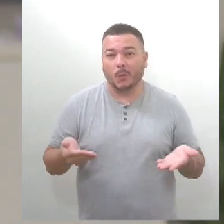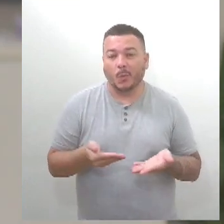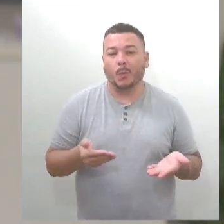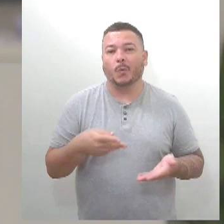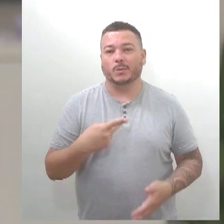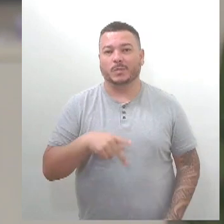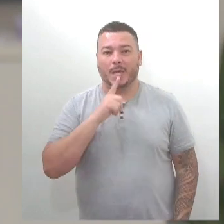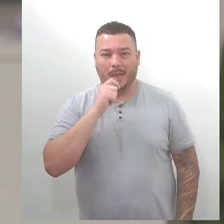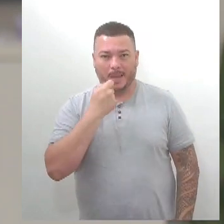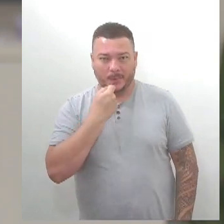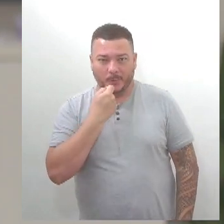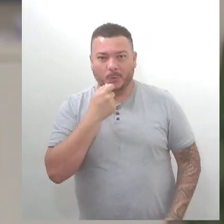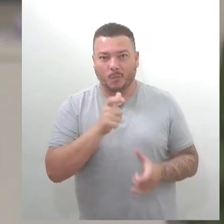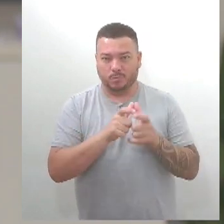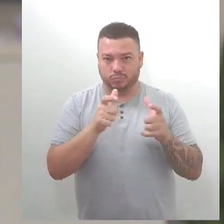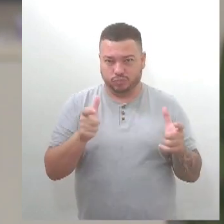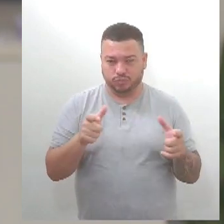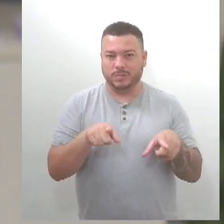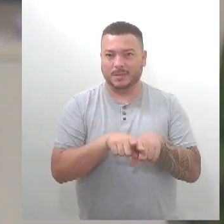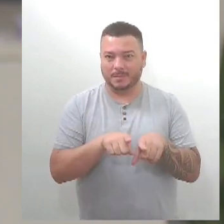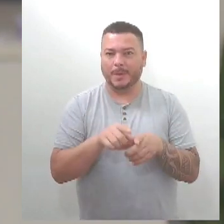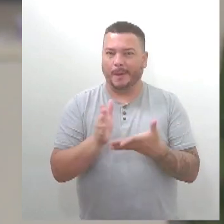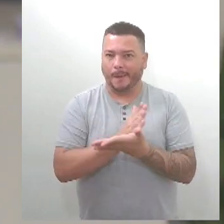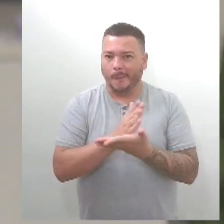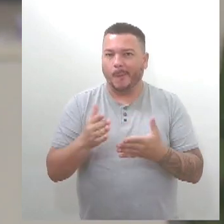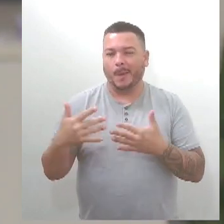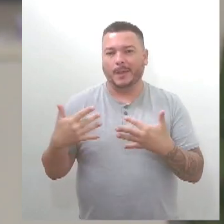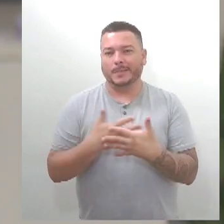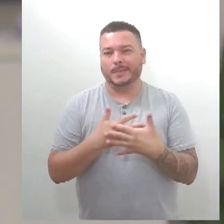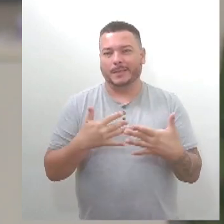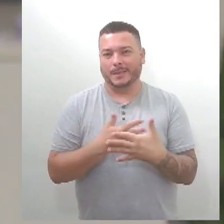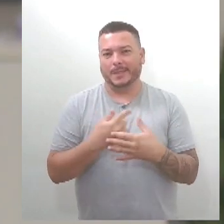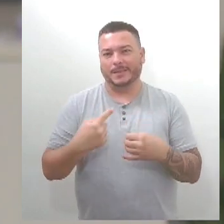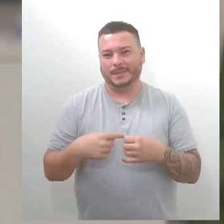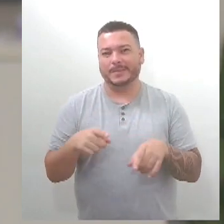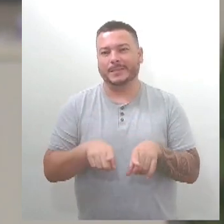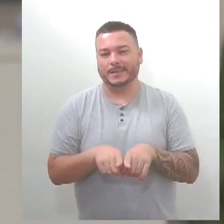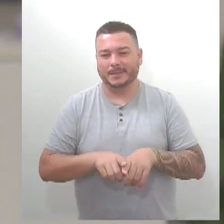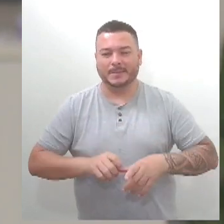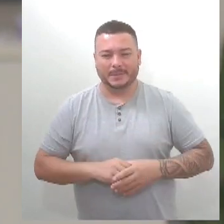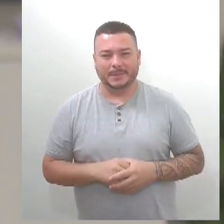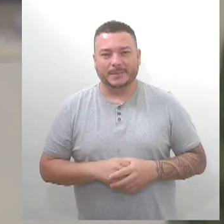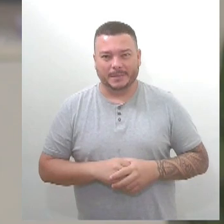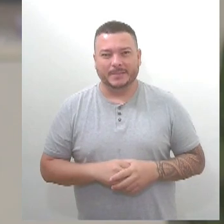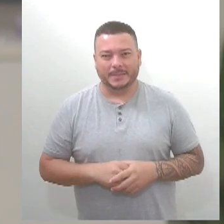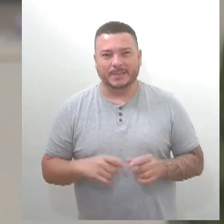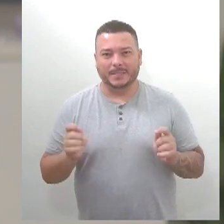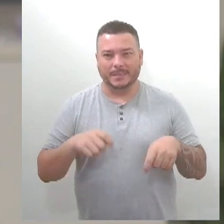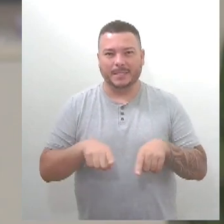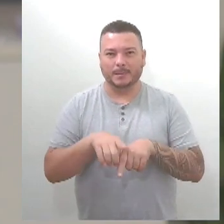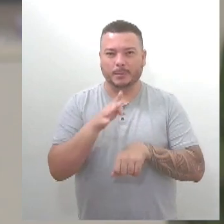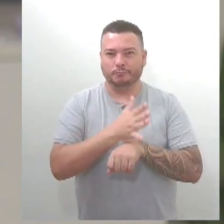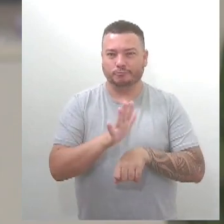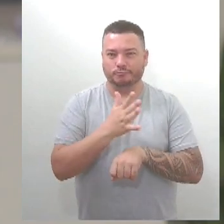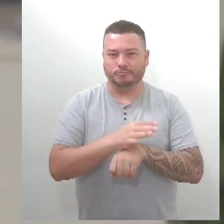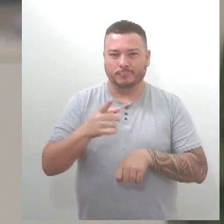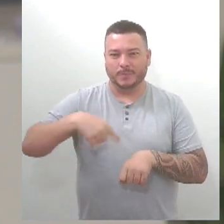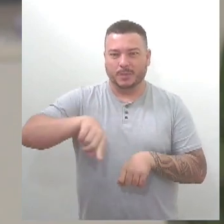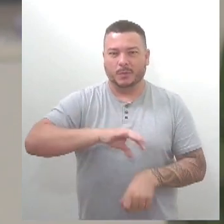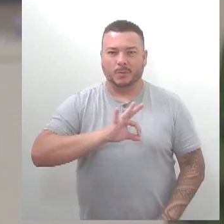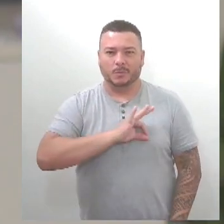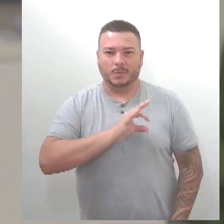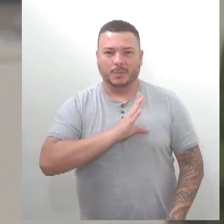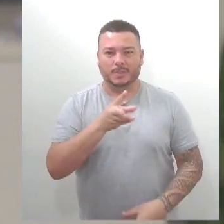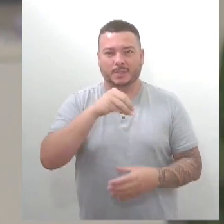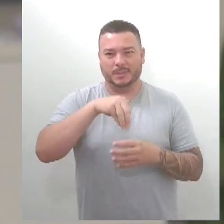Aracaju, como alguns cidades do interior, em que são oferecidos qualificação, capacitação para os policiais que integram, delegados,